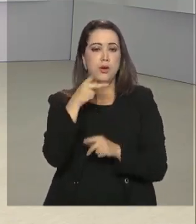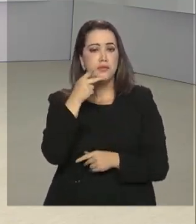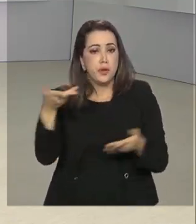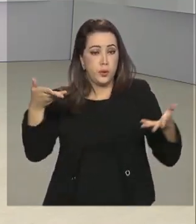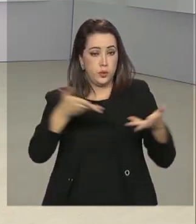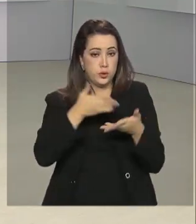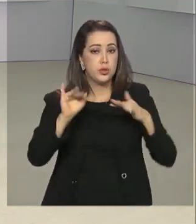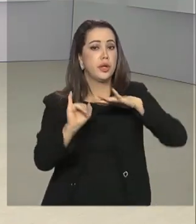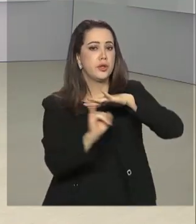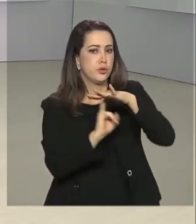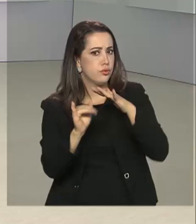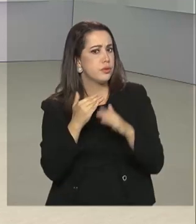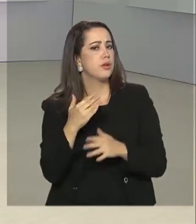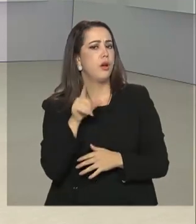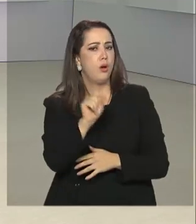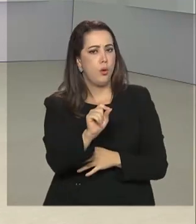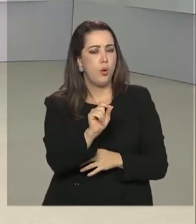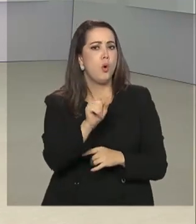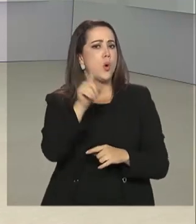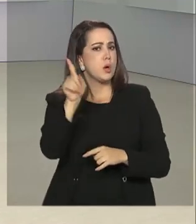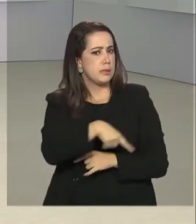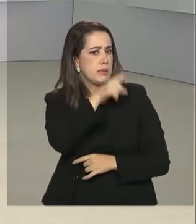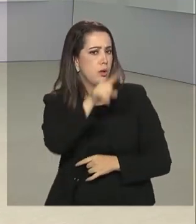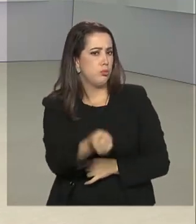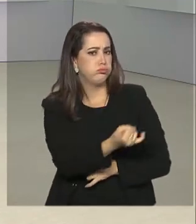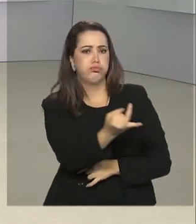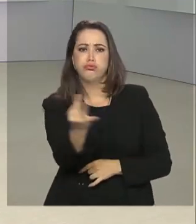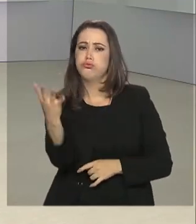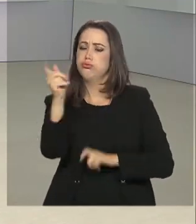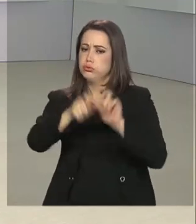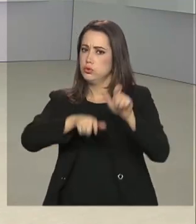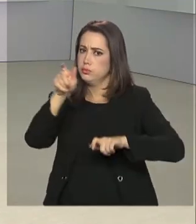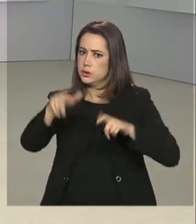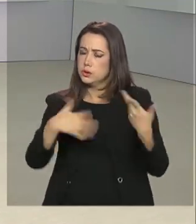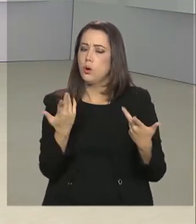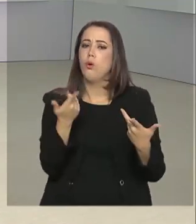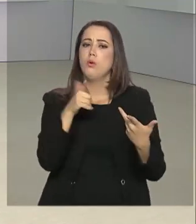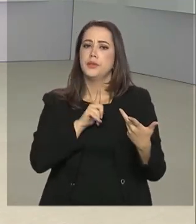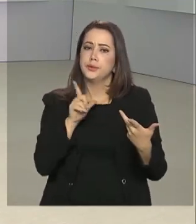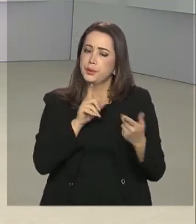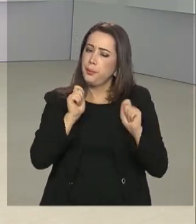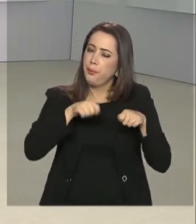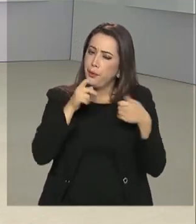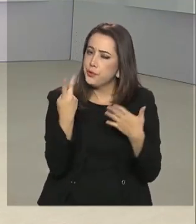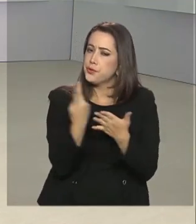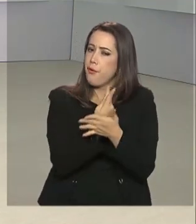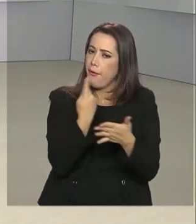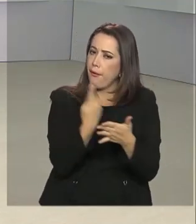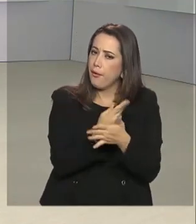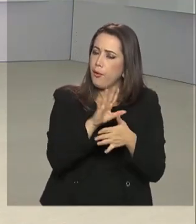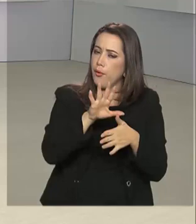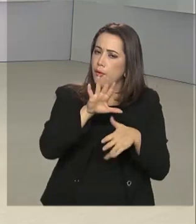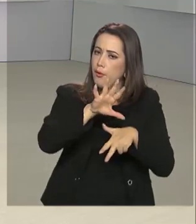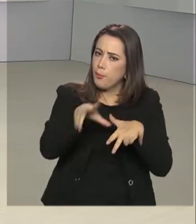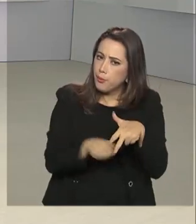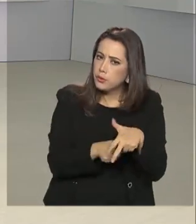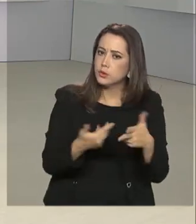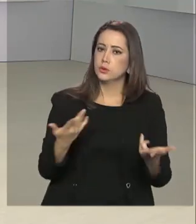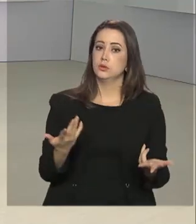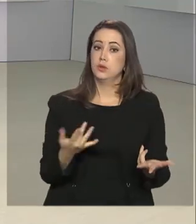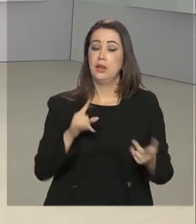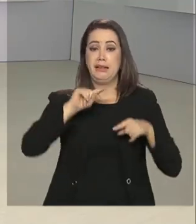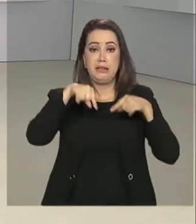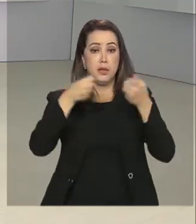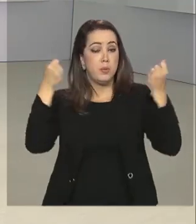afirmou hoje que a instituição bloqueou milhares de contas digitais por suspeitas de irregularidades. Ele explica que